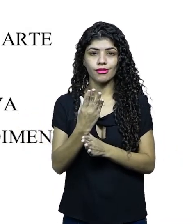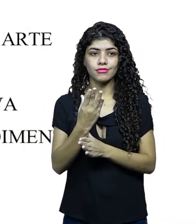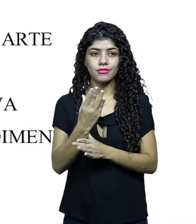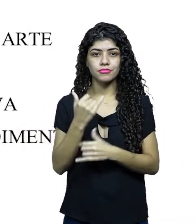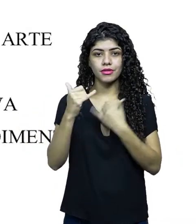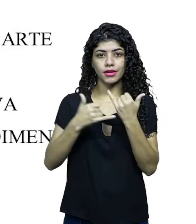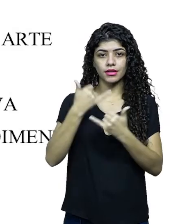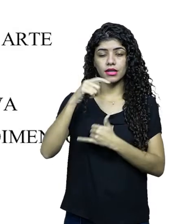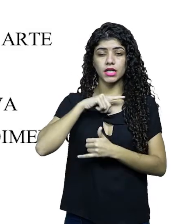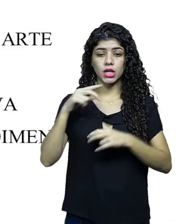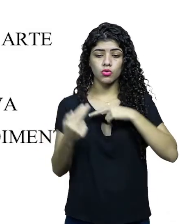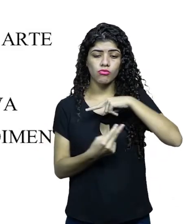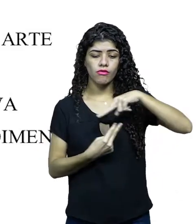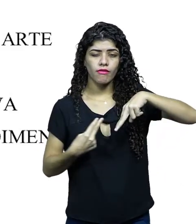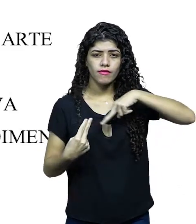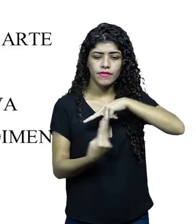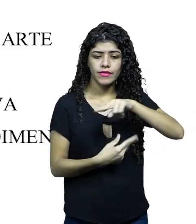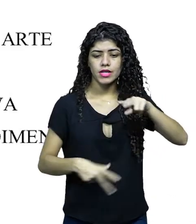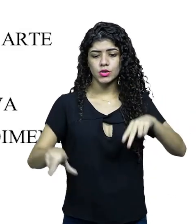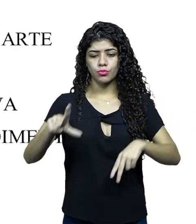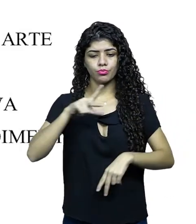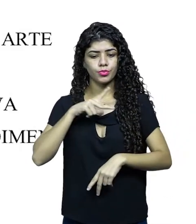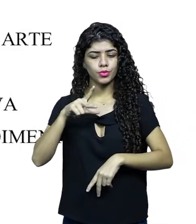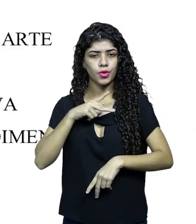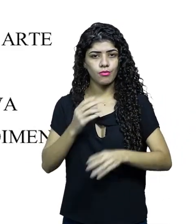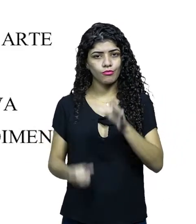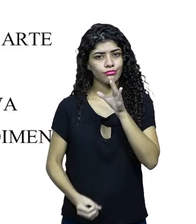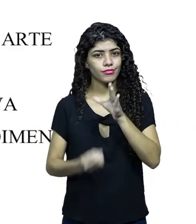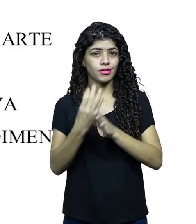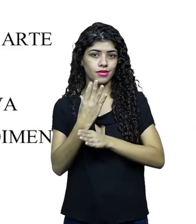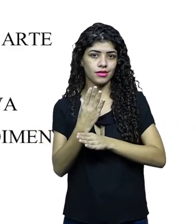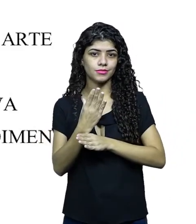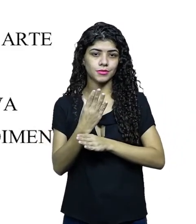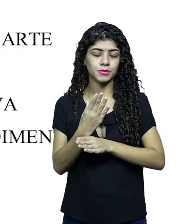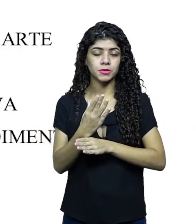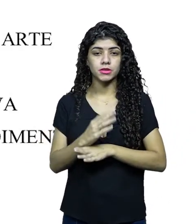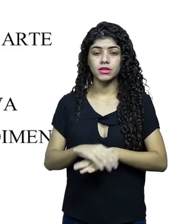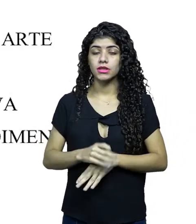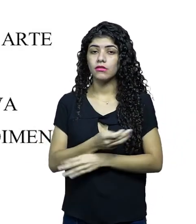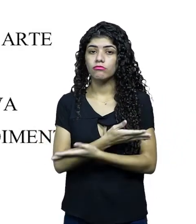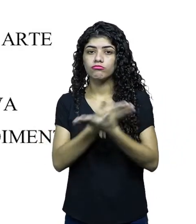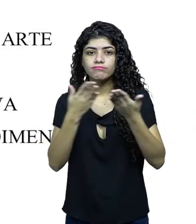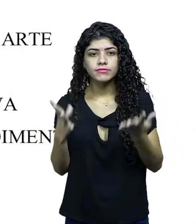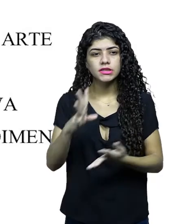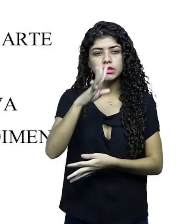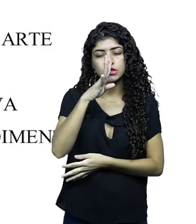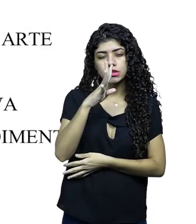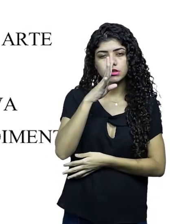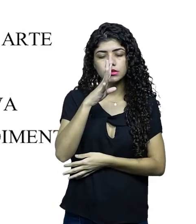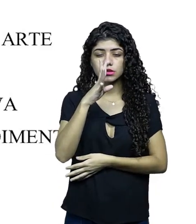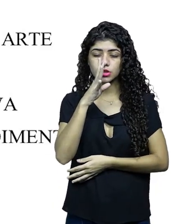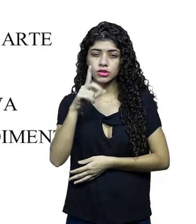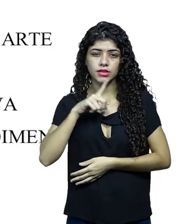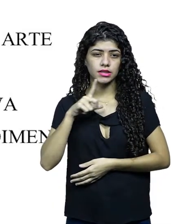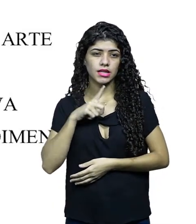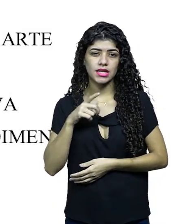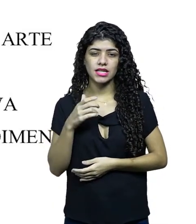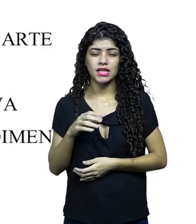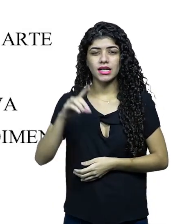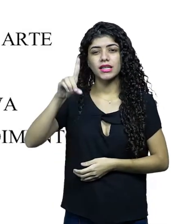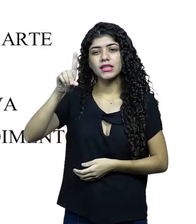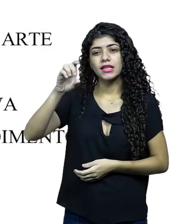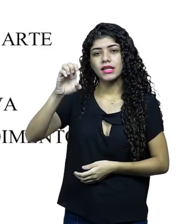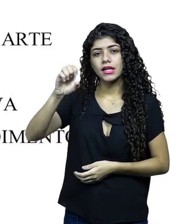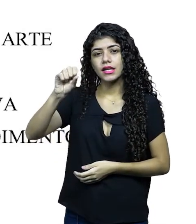Na animação, existe um universo totalmente particular, um universo que foi criado. Vocês que assistem, com